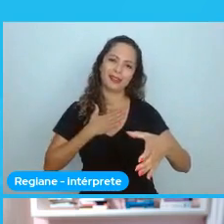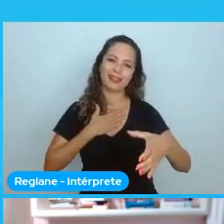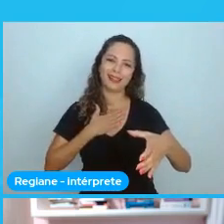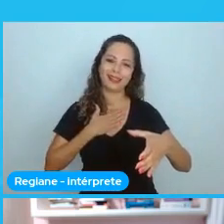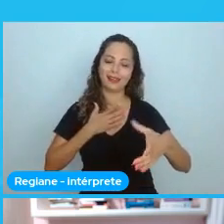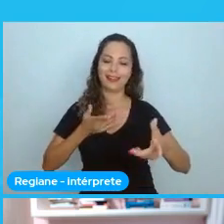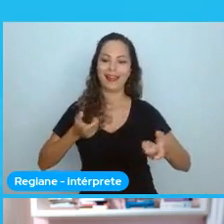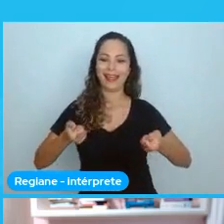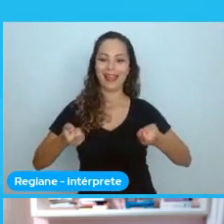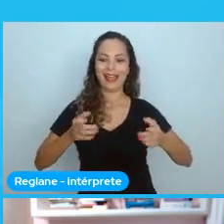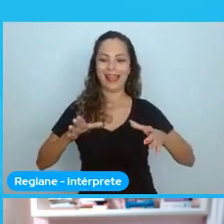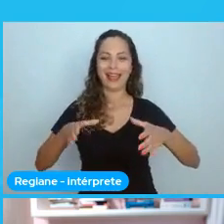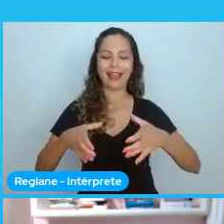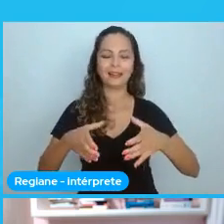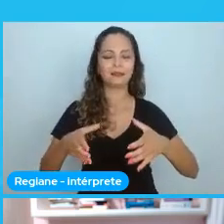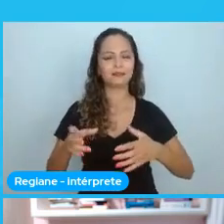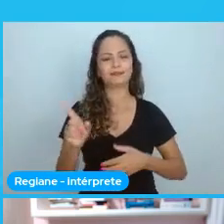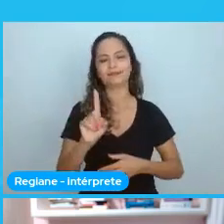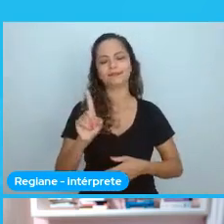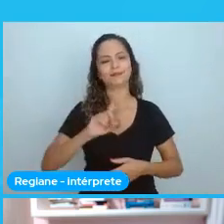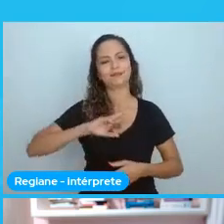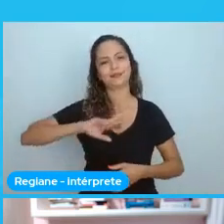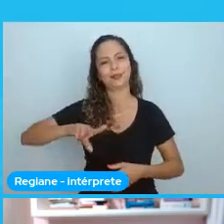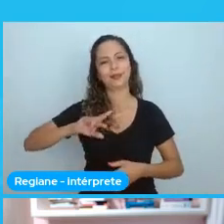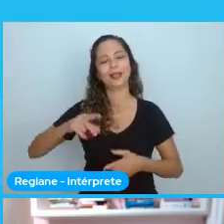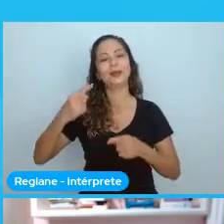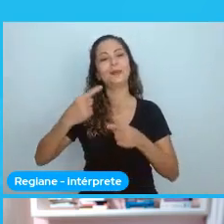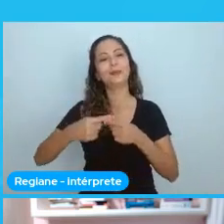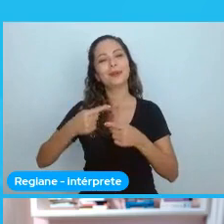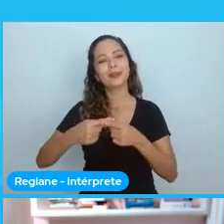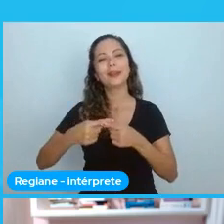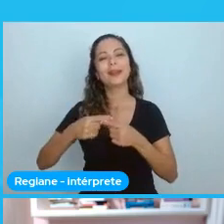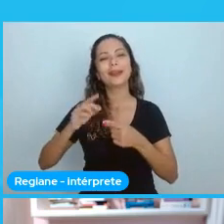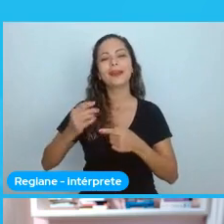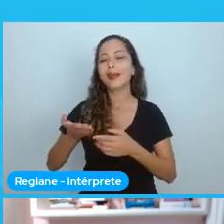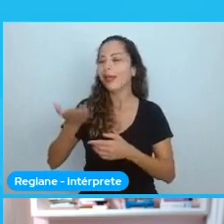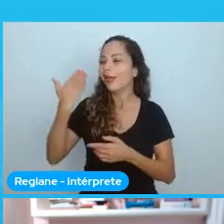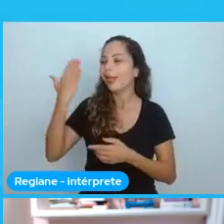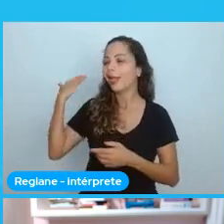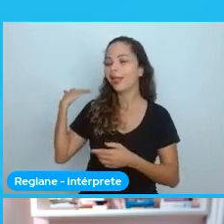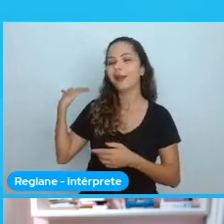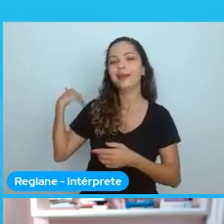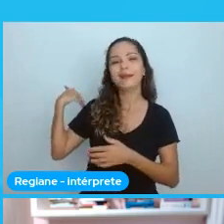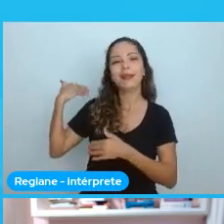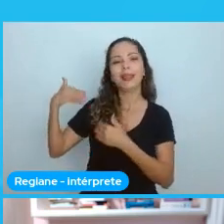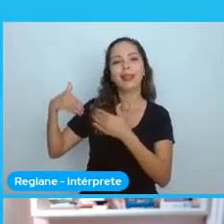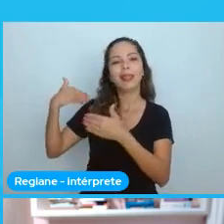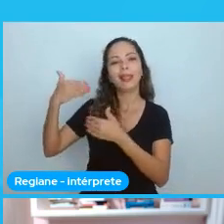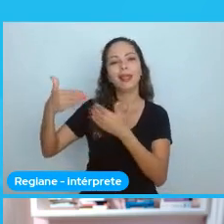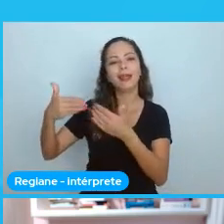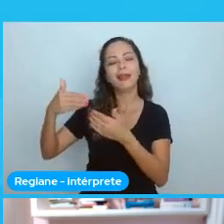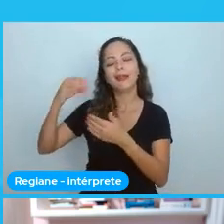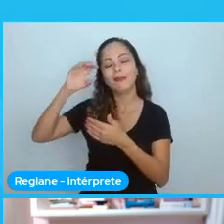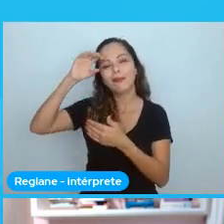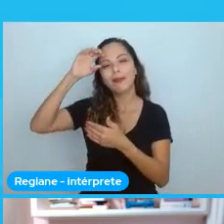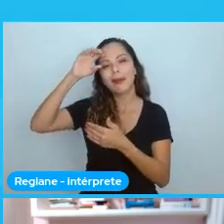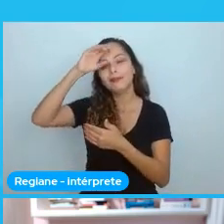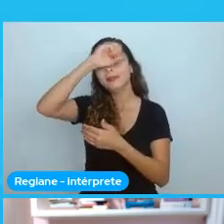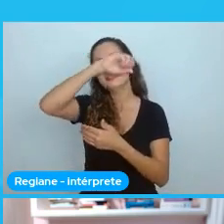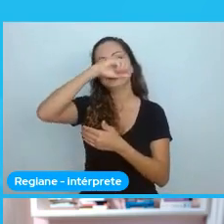E eu acho que foi um misto, sabe? Foi um misto de maturidade na época. Foi um misto de nunca ter começado algo como o Pai Leite Brasil.